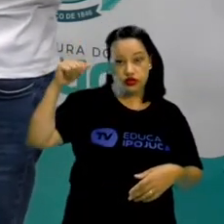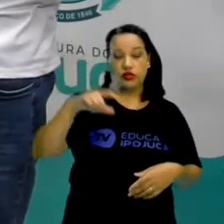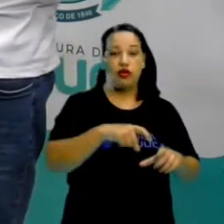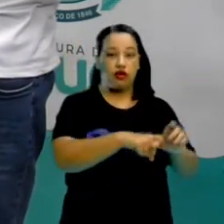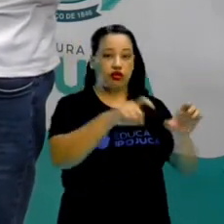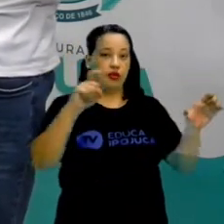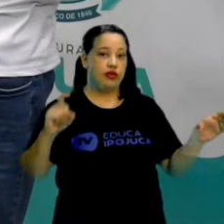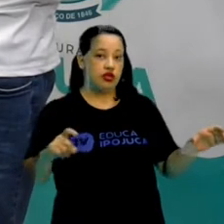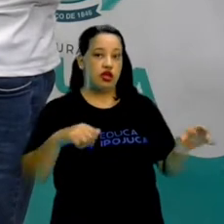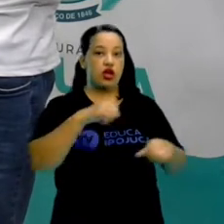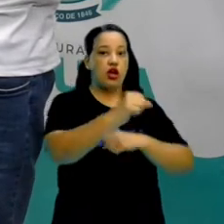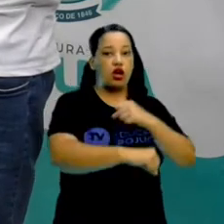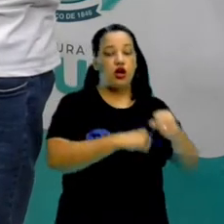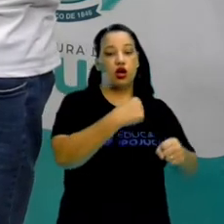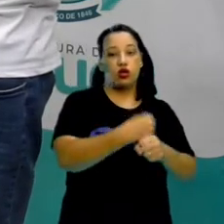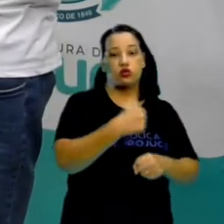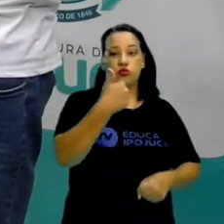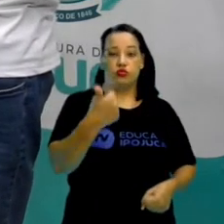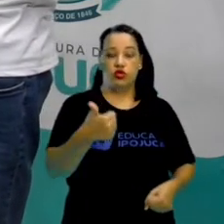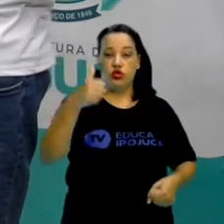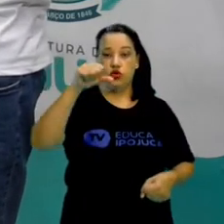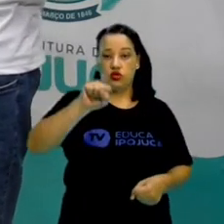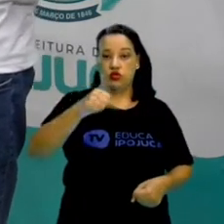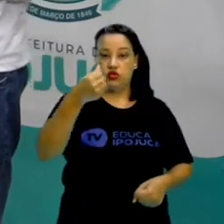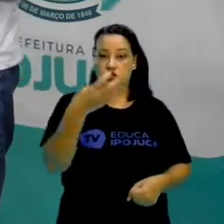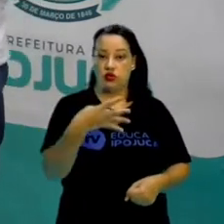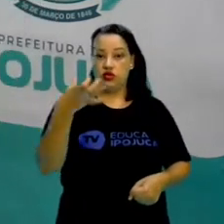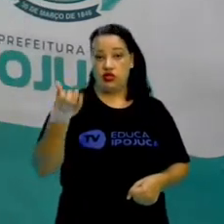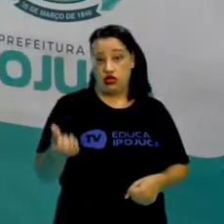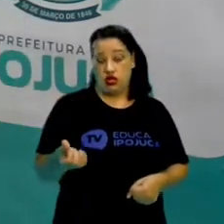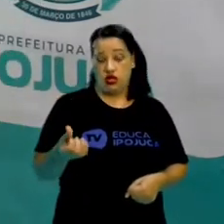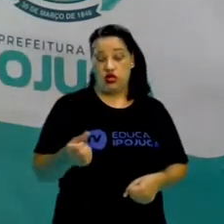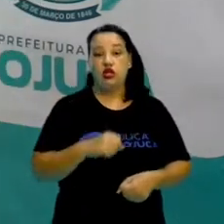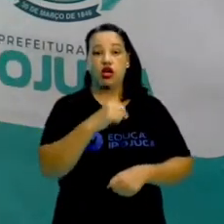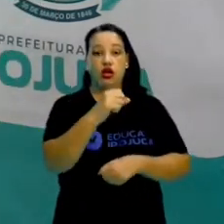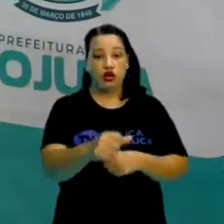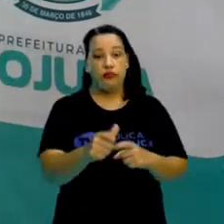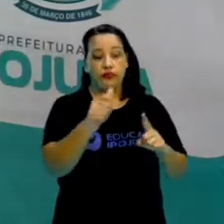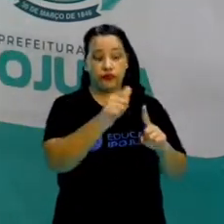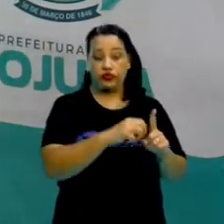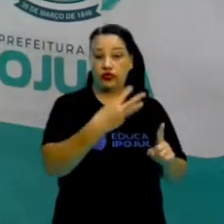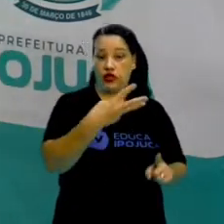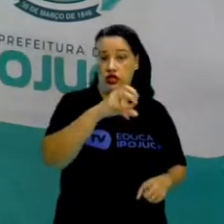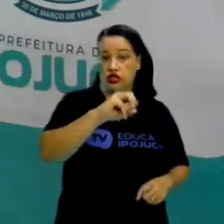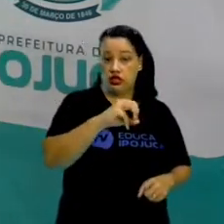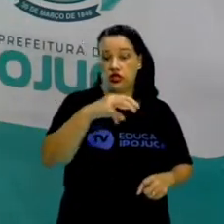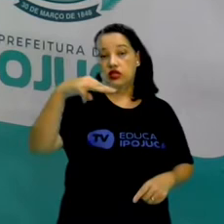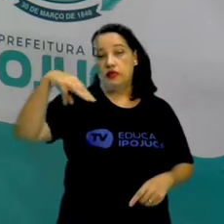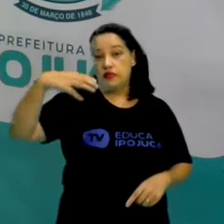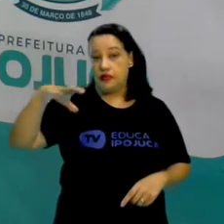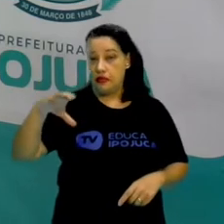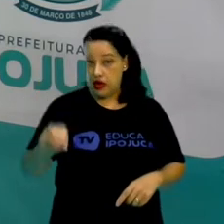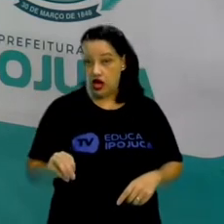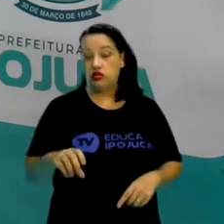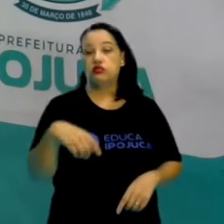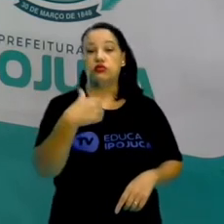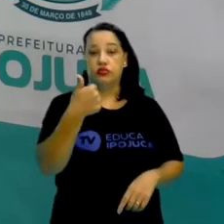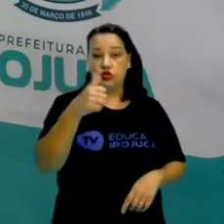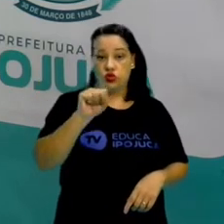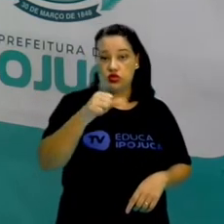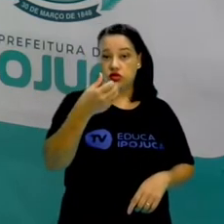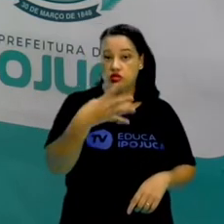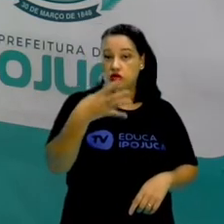1846, tá bem? Então em 30 de março de 1846 é que o município, ele se